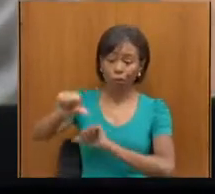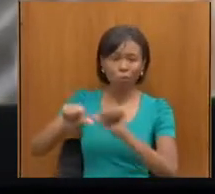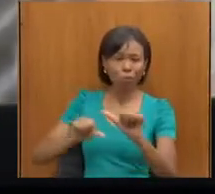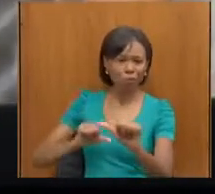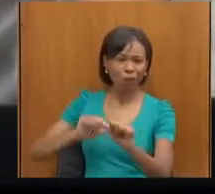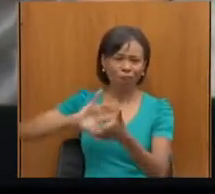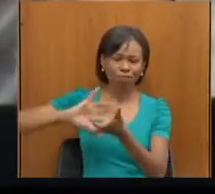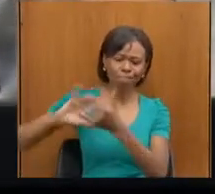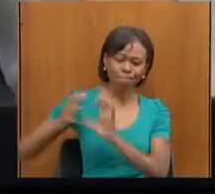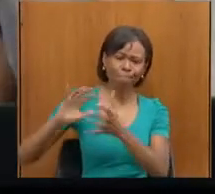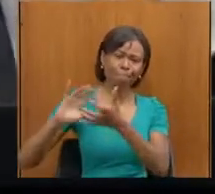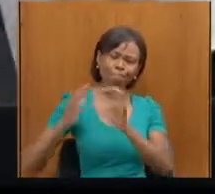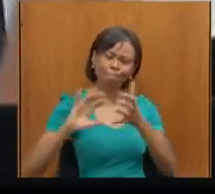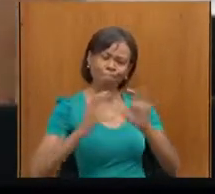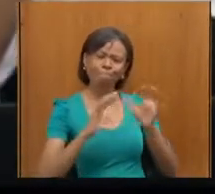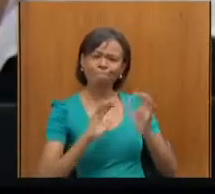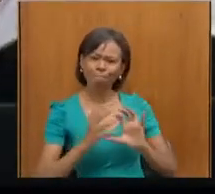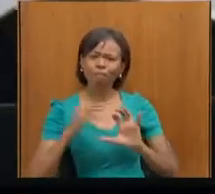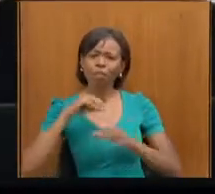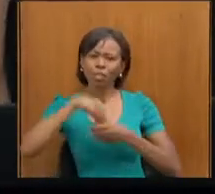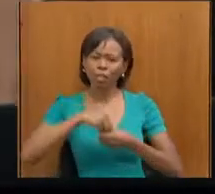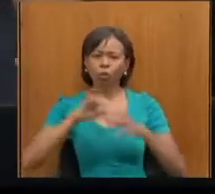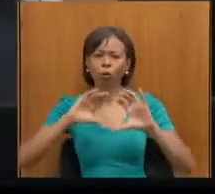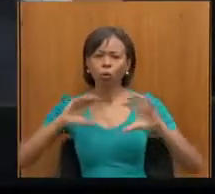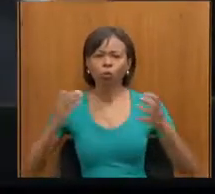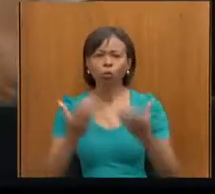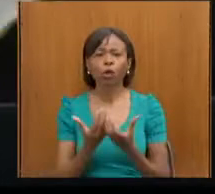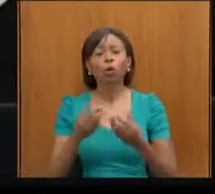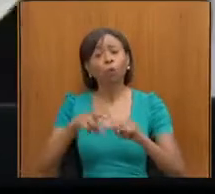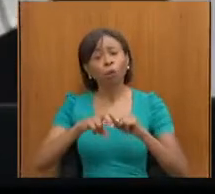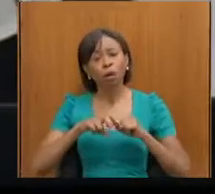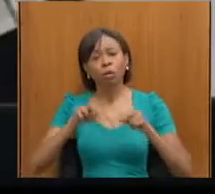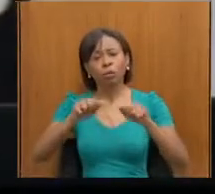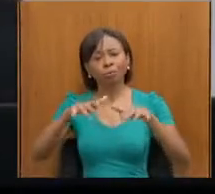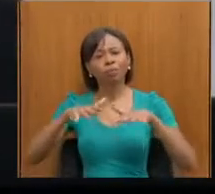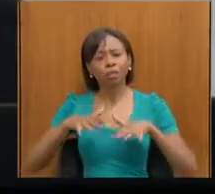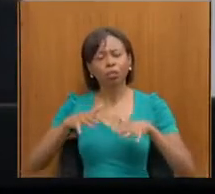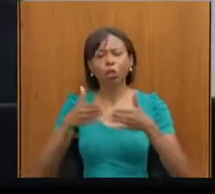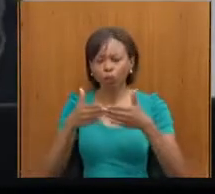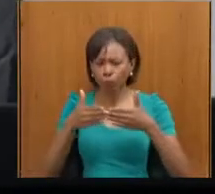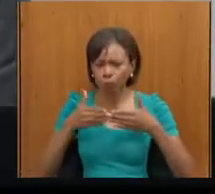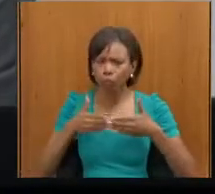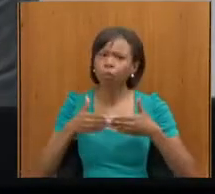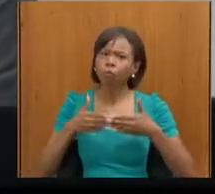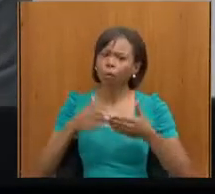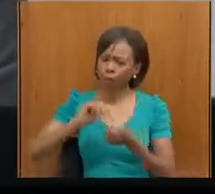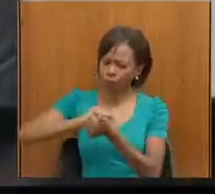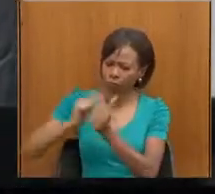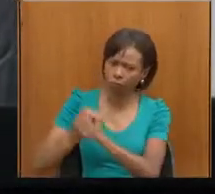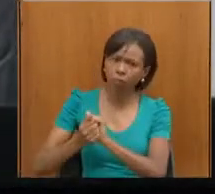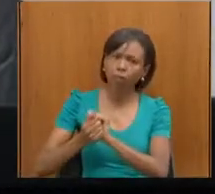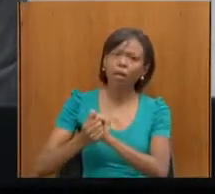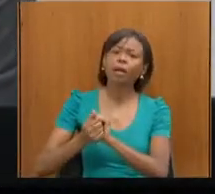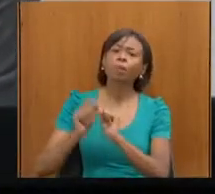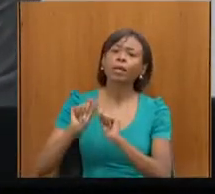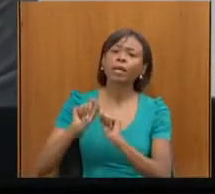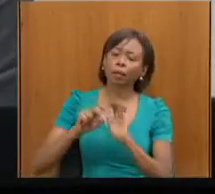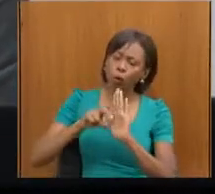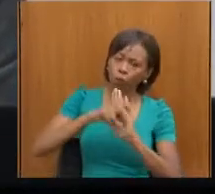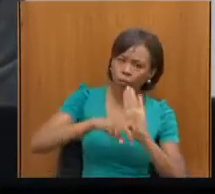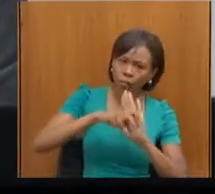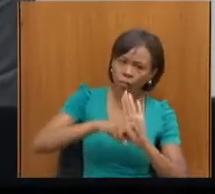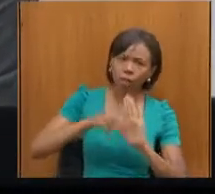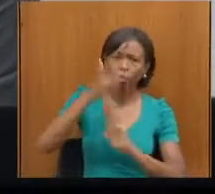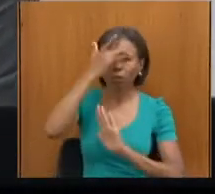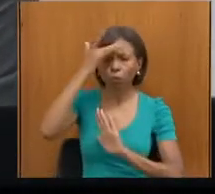fizemos, solicitando aquele consórcio que fizesse adaptações naquele estádio, para que os cadeirantes, para que as pessoas com deficiência